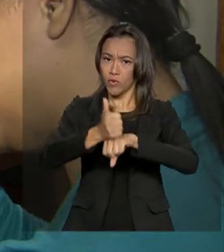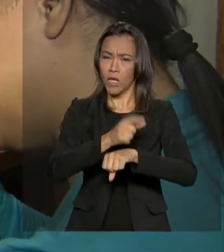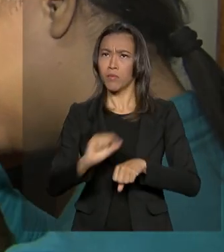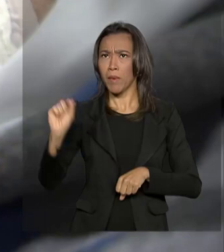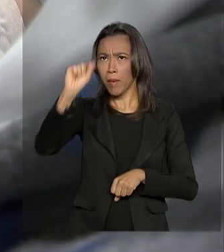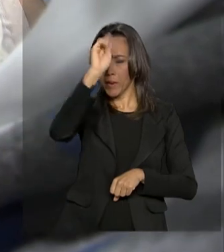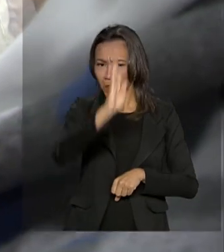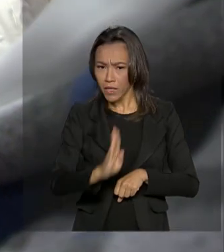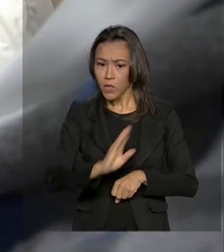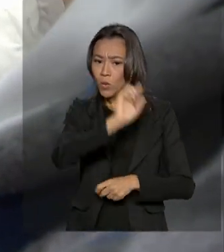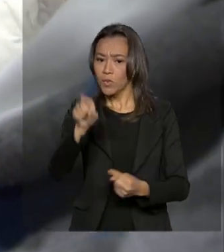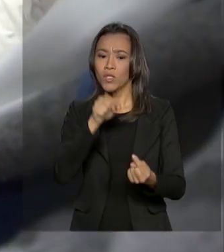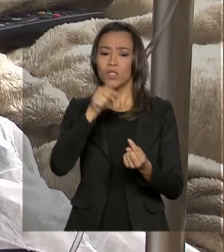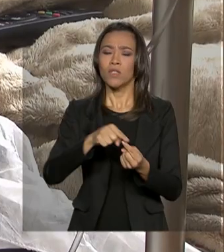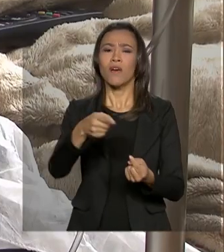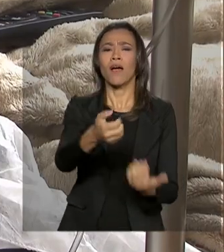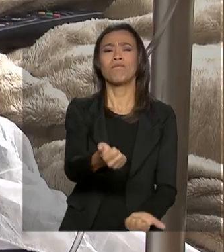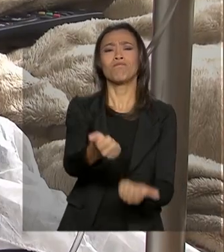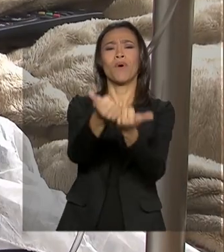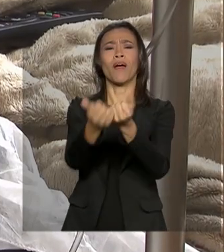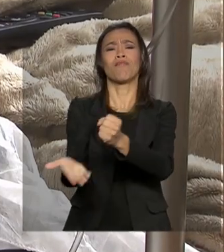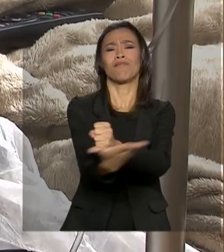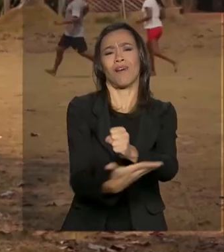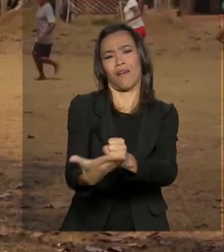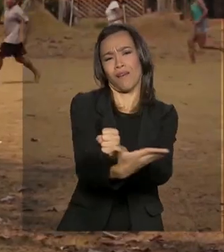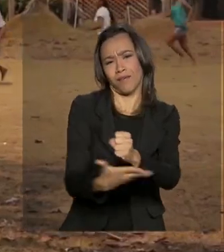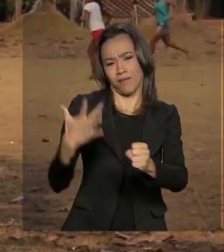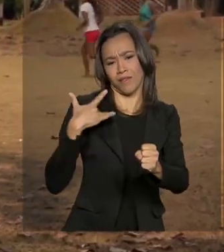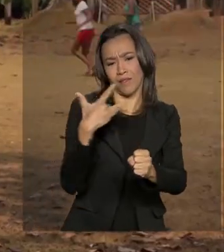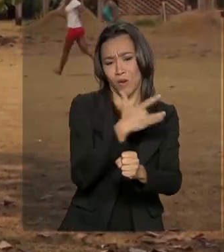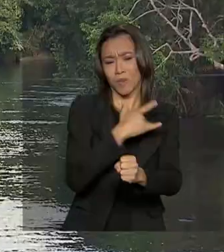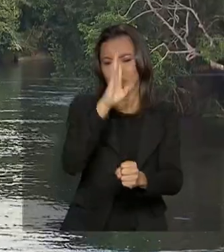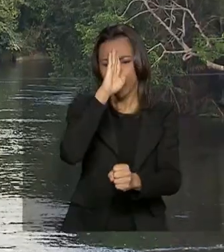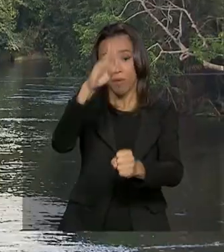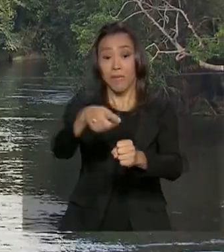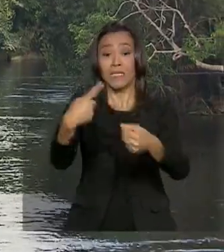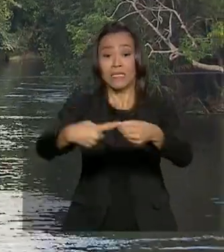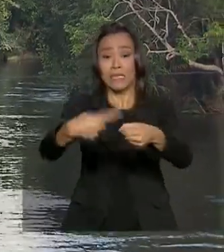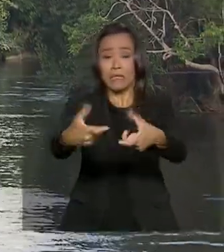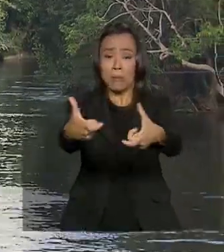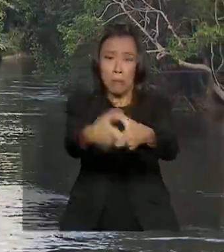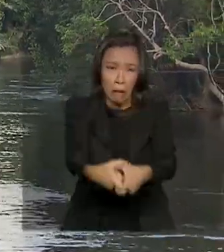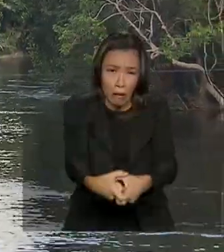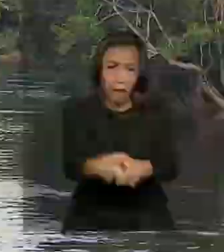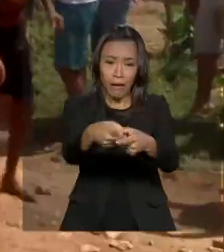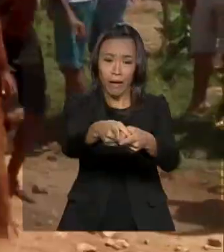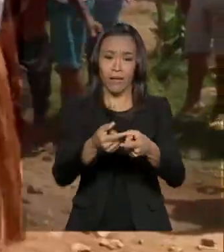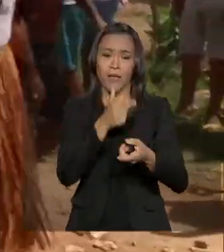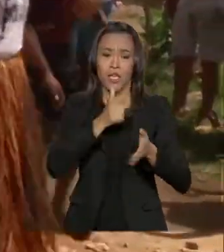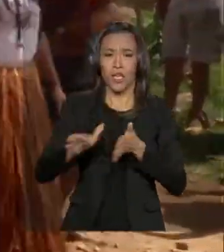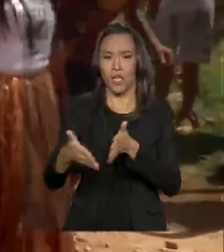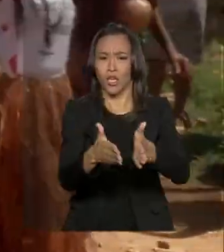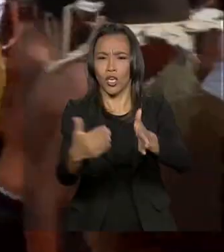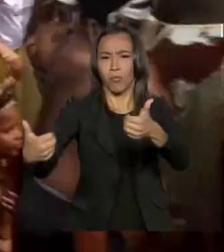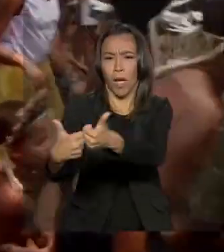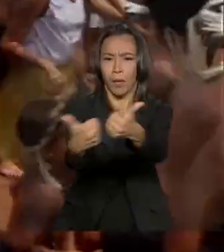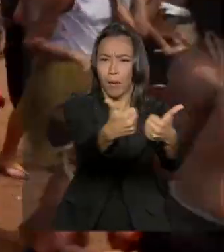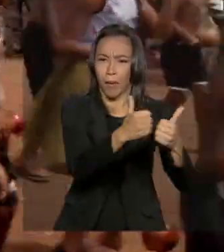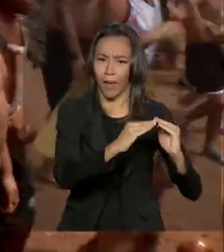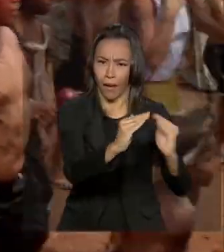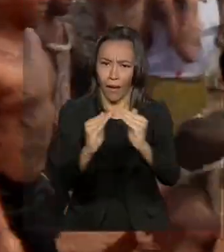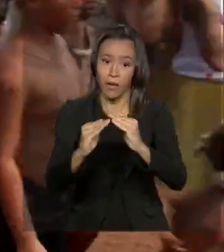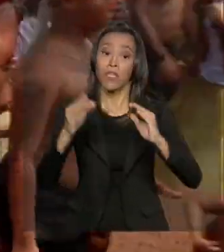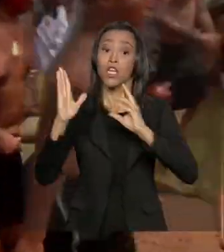suprir a atenção primária à saúde, principalmente em cidades pequenas. Comunidades ribeirinhas ou indígenas também têm